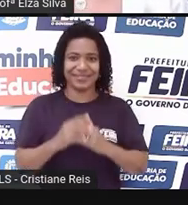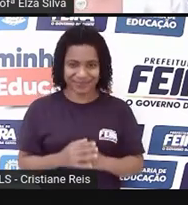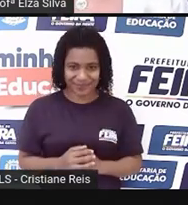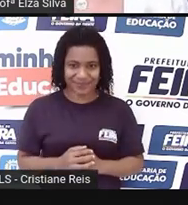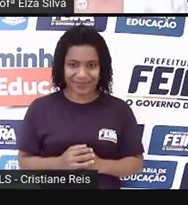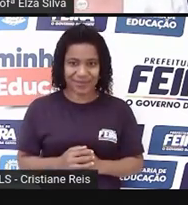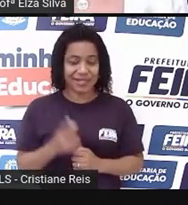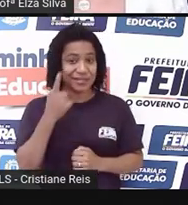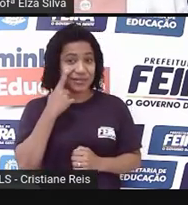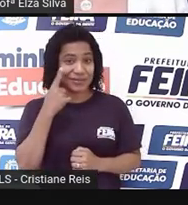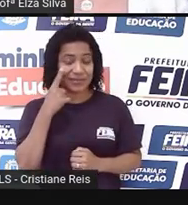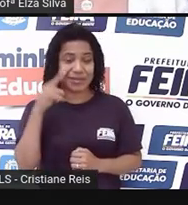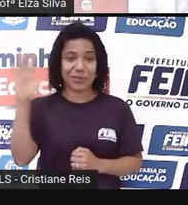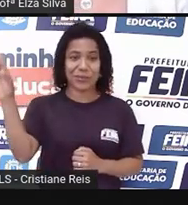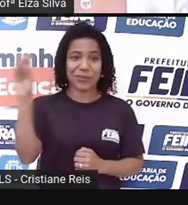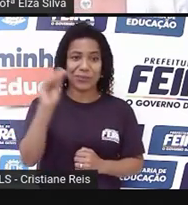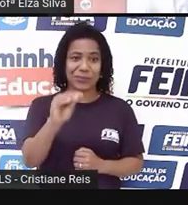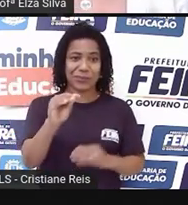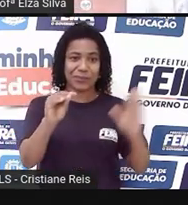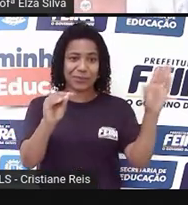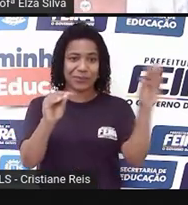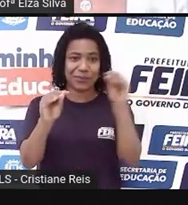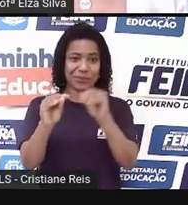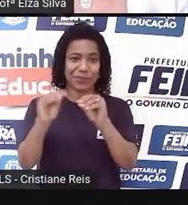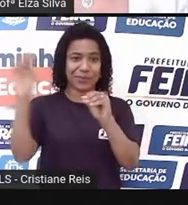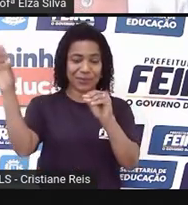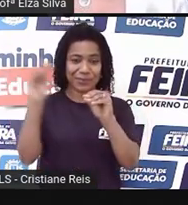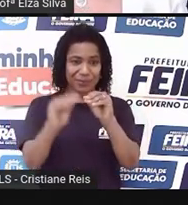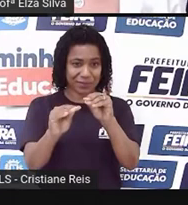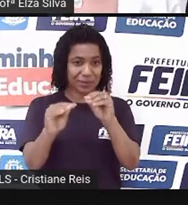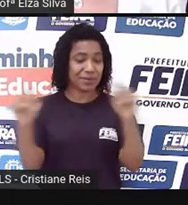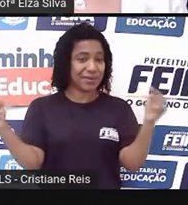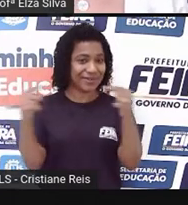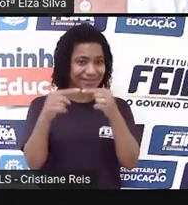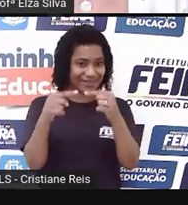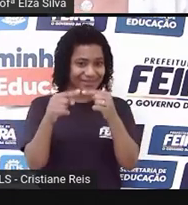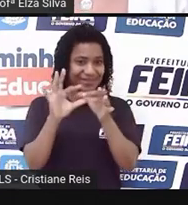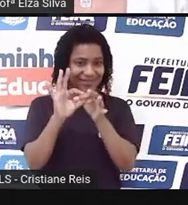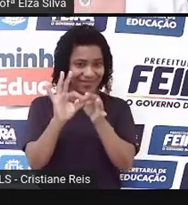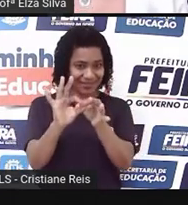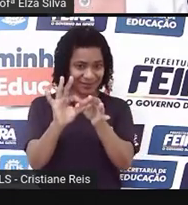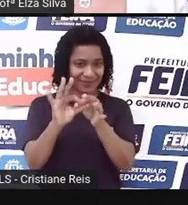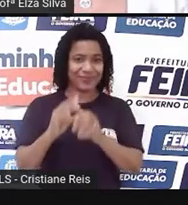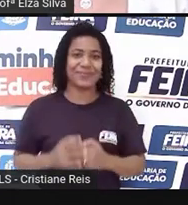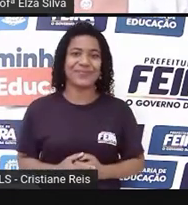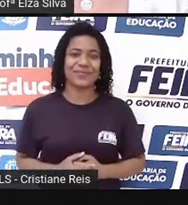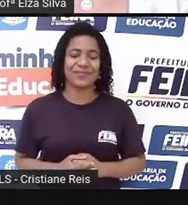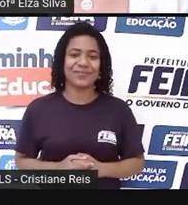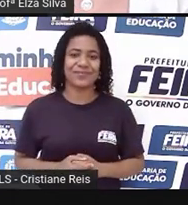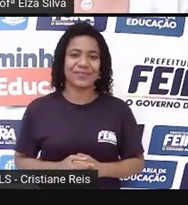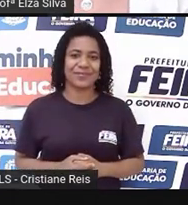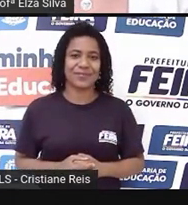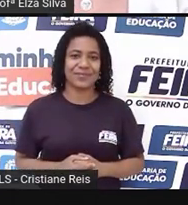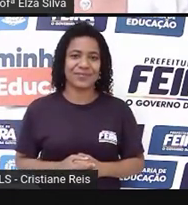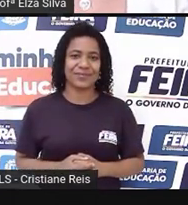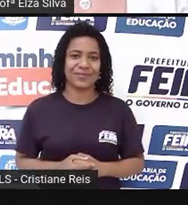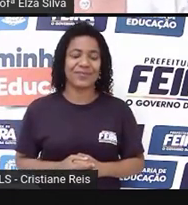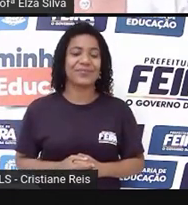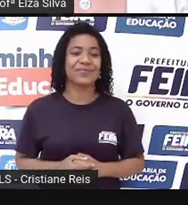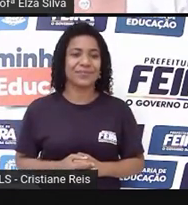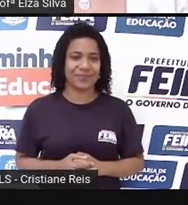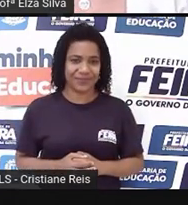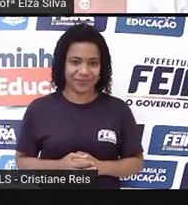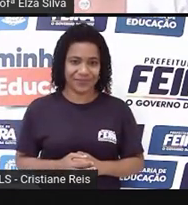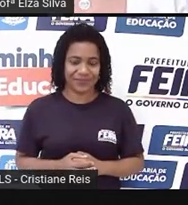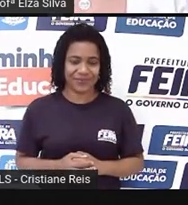estas informações que foram utilizadas aqui para compor o texto. Então, let's go. Contractions